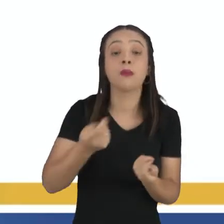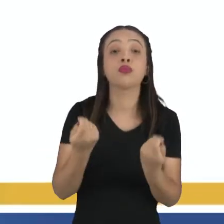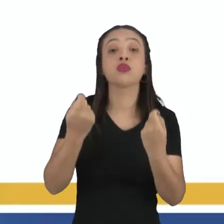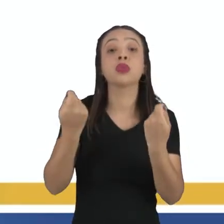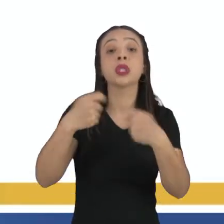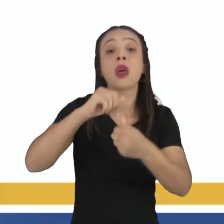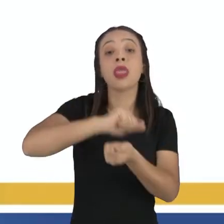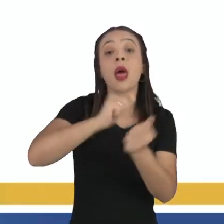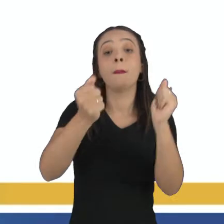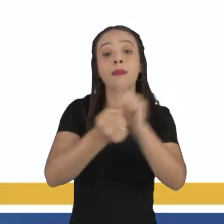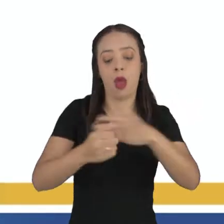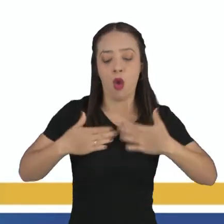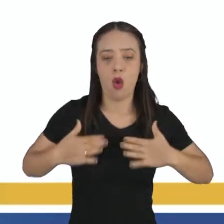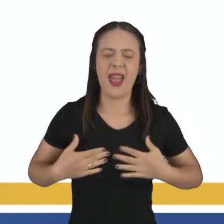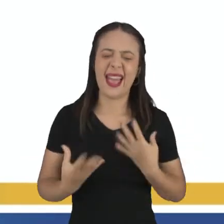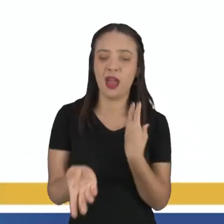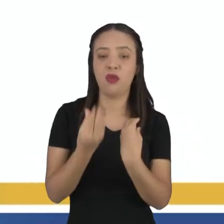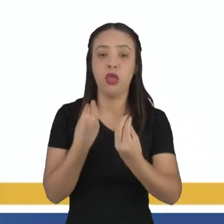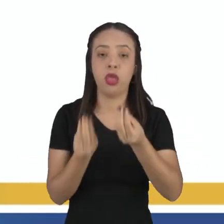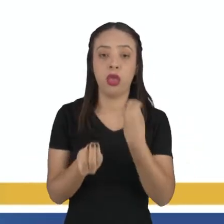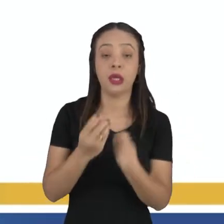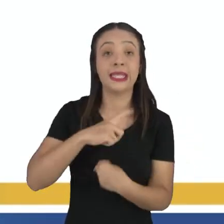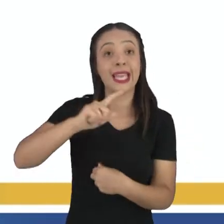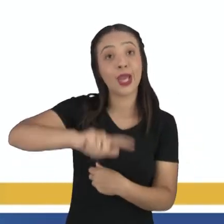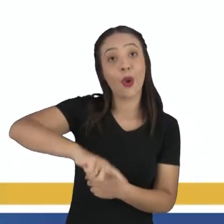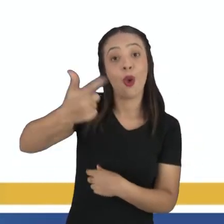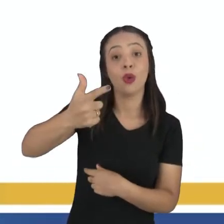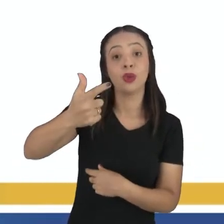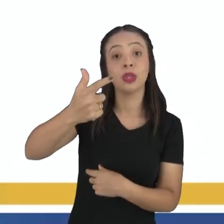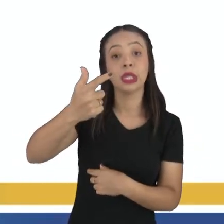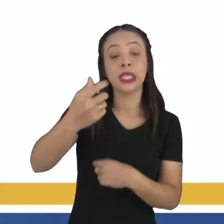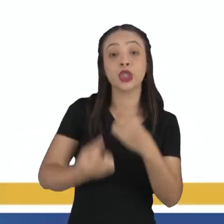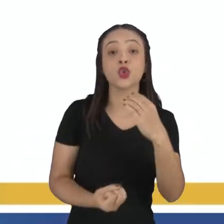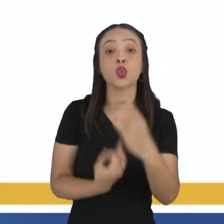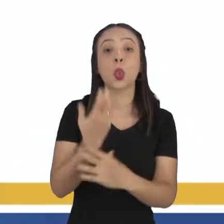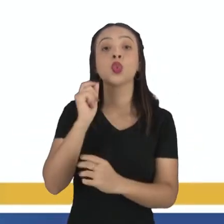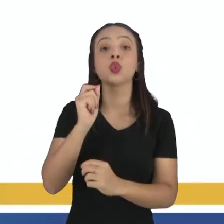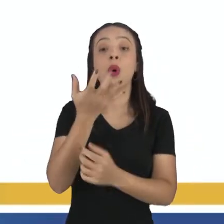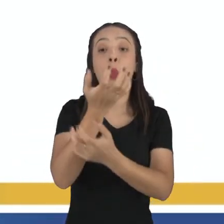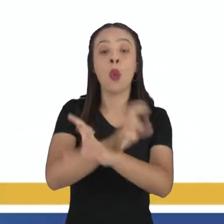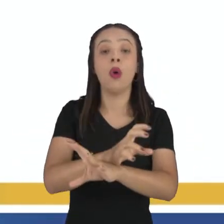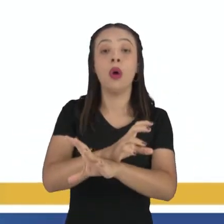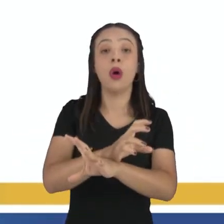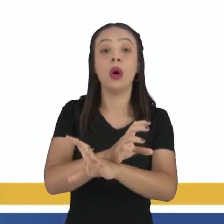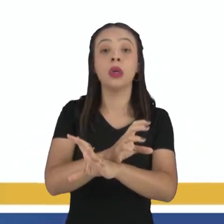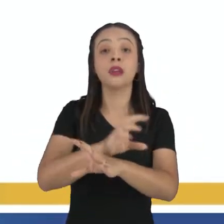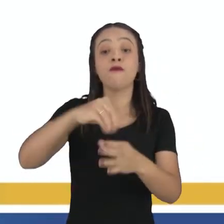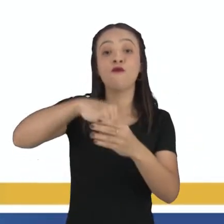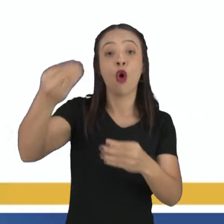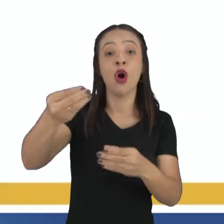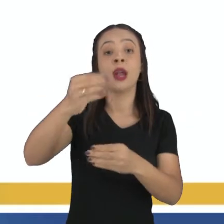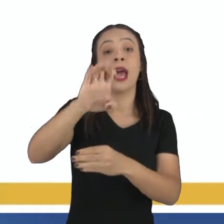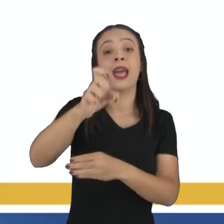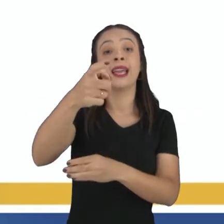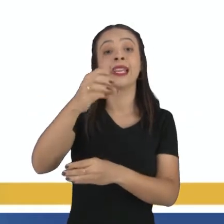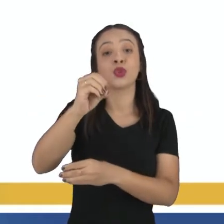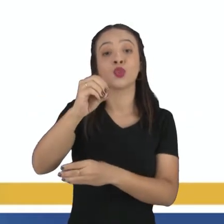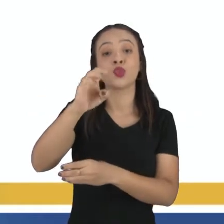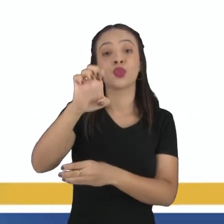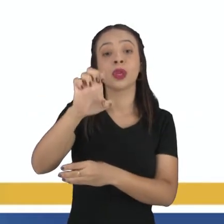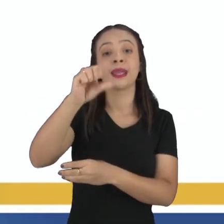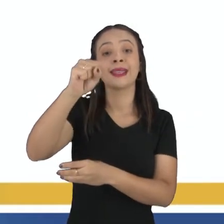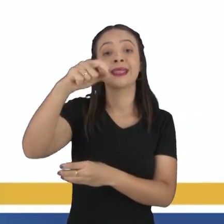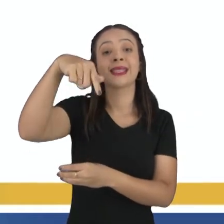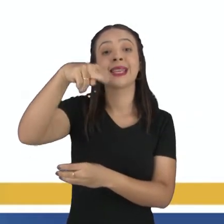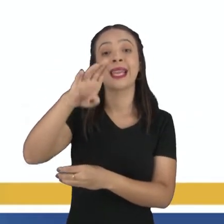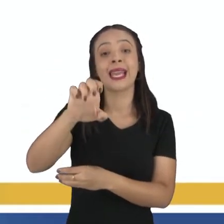a ter o corpo mole. Outros, já formam um esqueleto externo. Que a gente chama de exoesqueleto. Que também vai